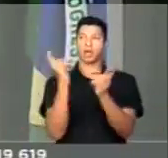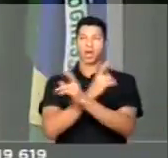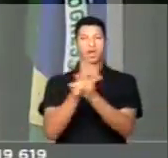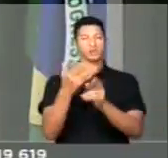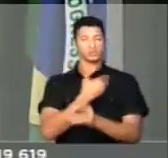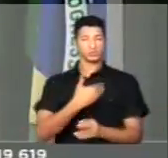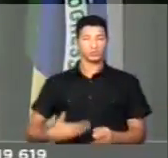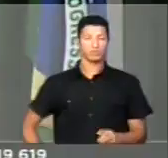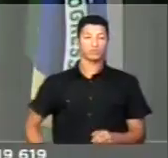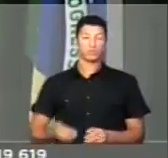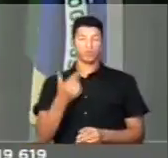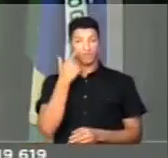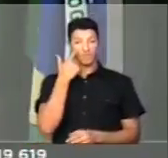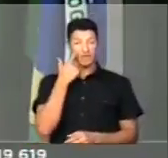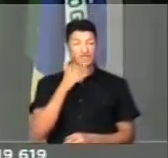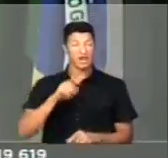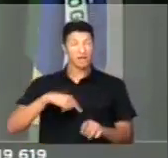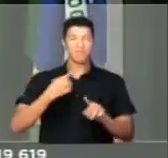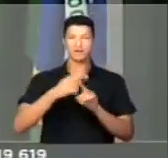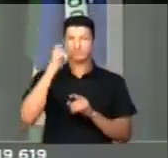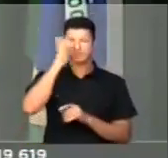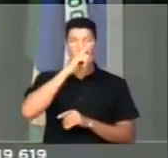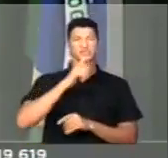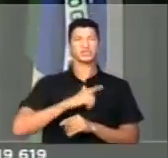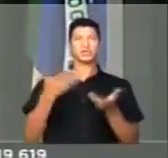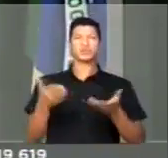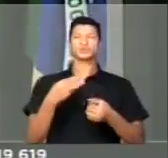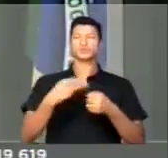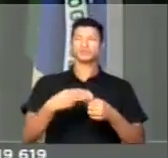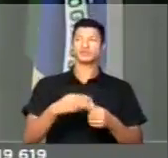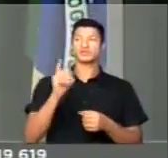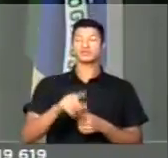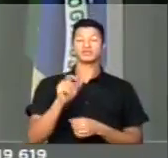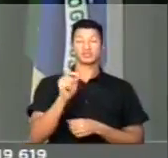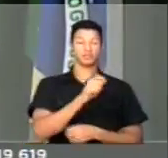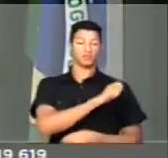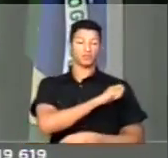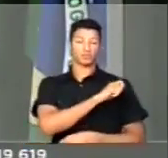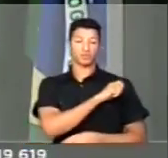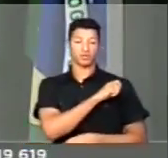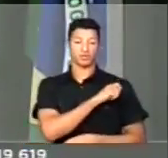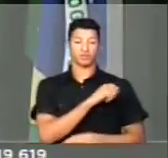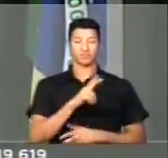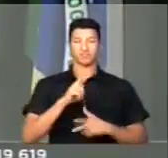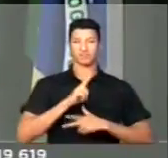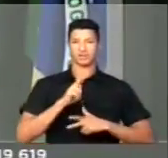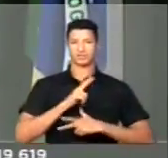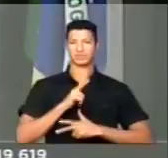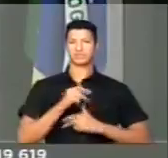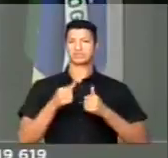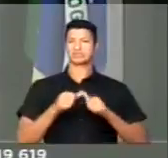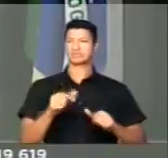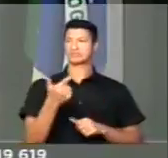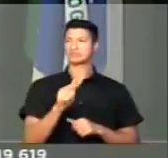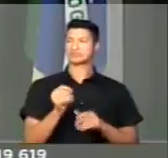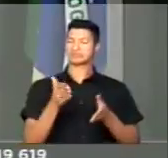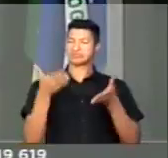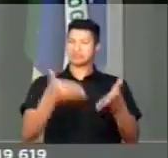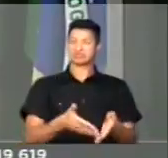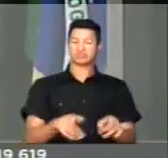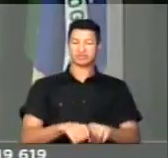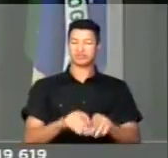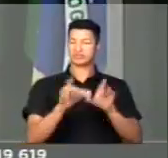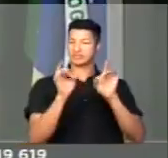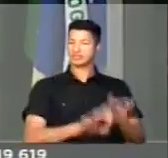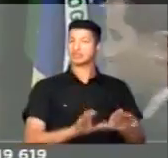ensino. Vocês vejam bem, a maior dificuldade que enfrenta hoje aquele município é que os alunos da rede particular estão sendo destinadas